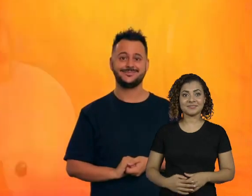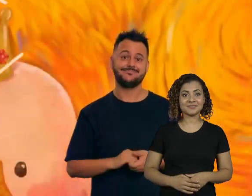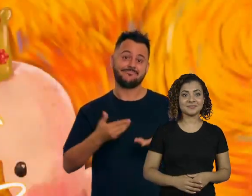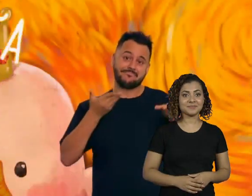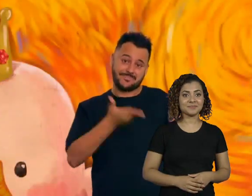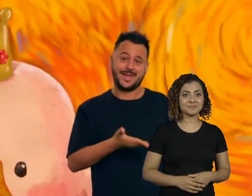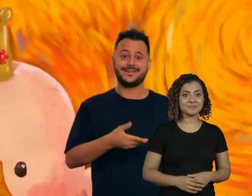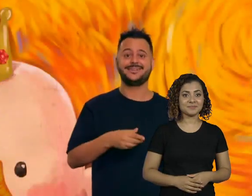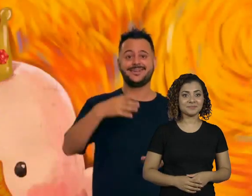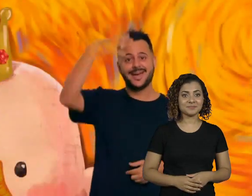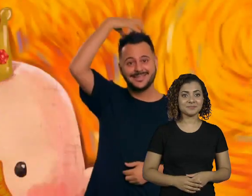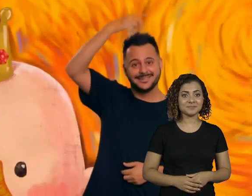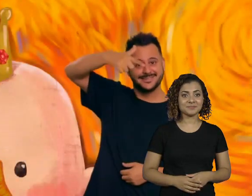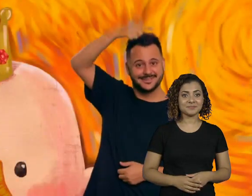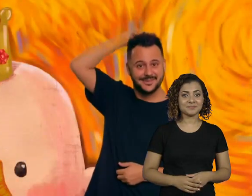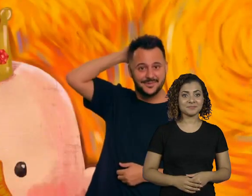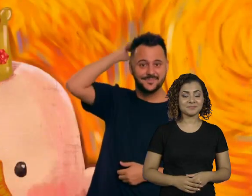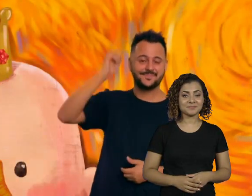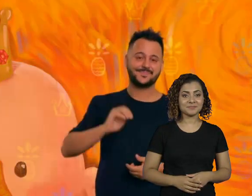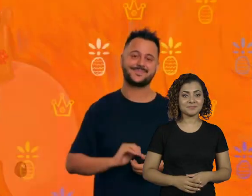O rei careca.